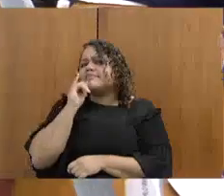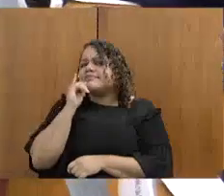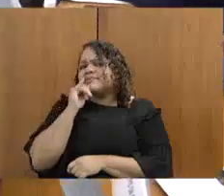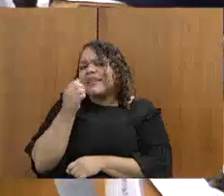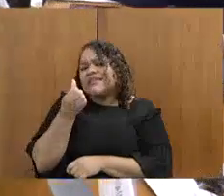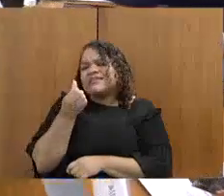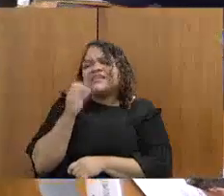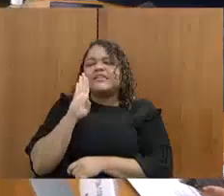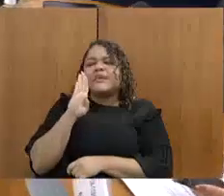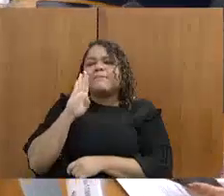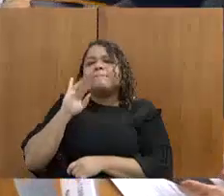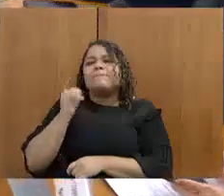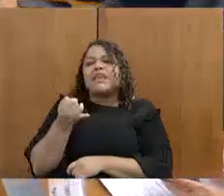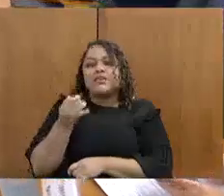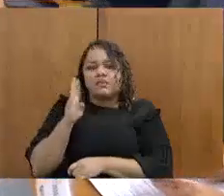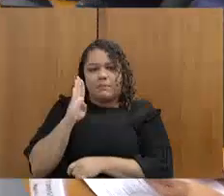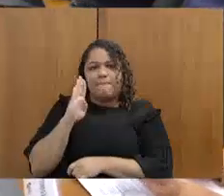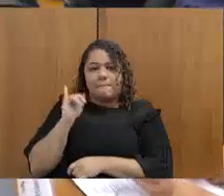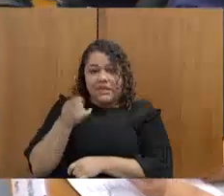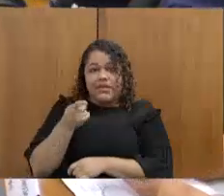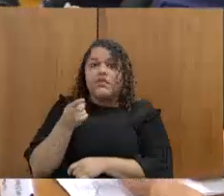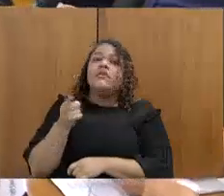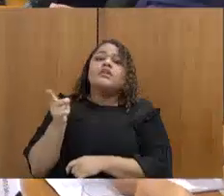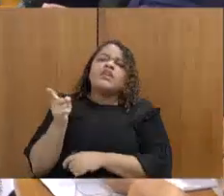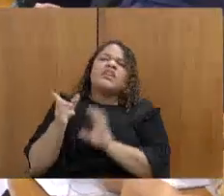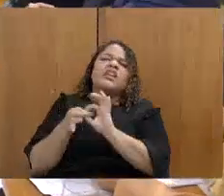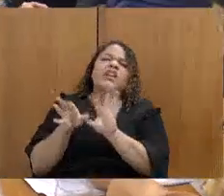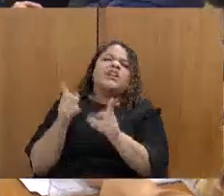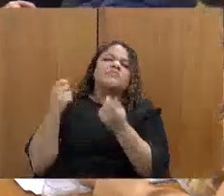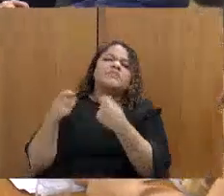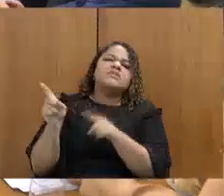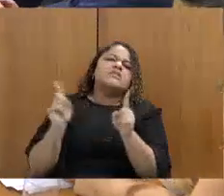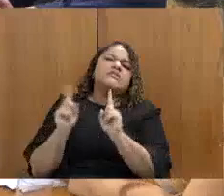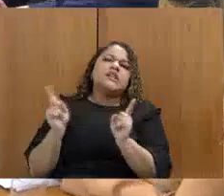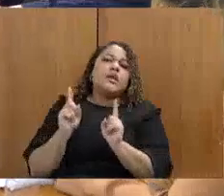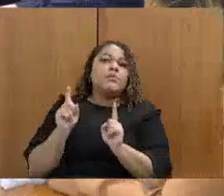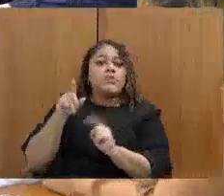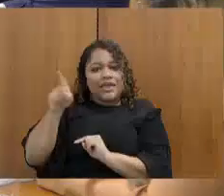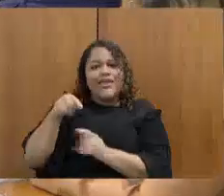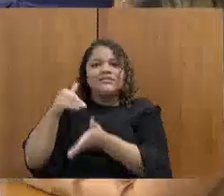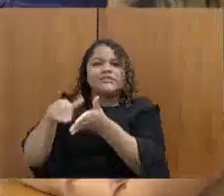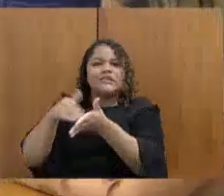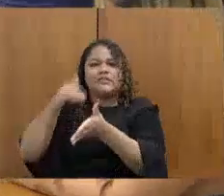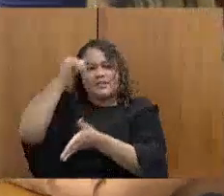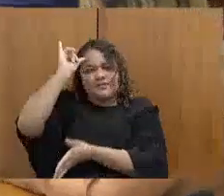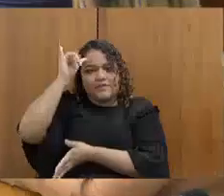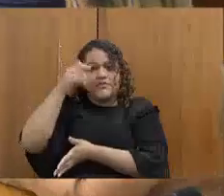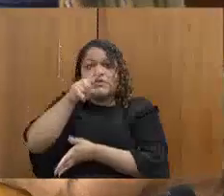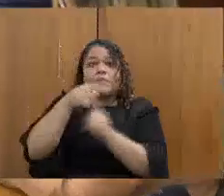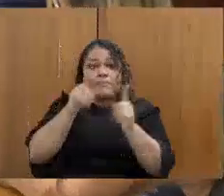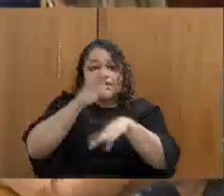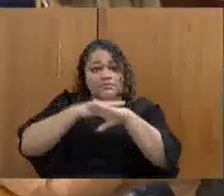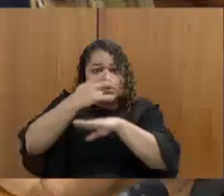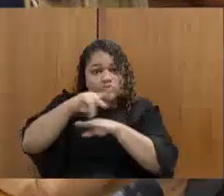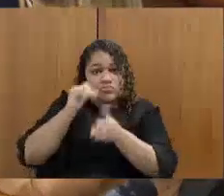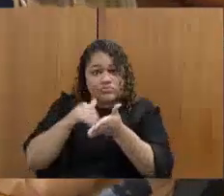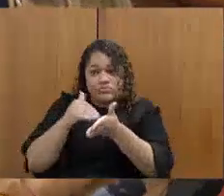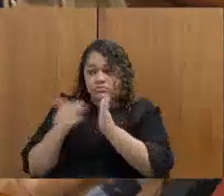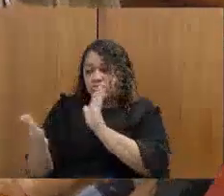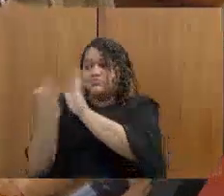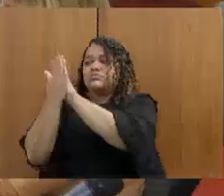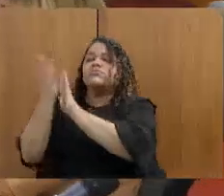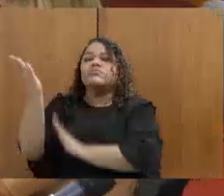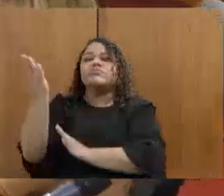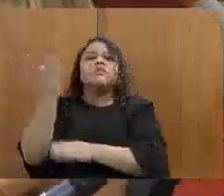compete ao senhor, compete à Secretaria de Fazenda, mas só para dizer o problema que o senhor deve enfrentar, quando o chega lá com a demanda para o governo, e o governo fala, olha,